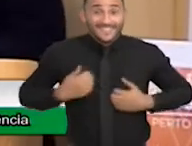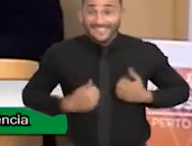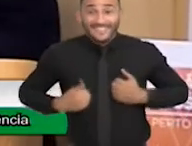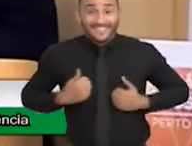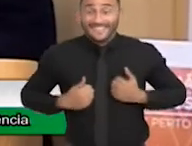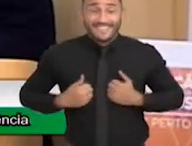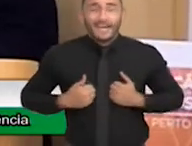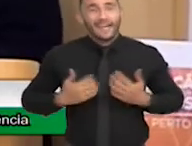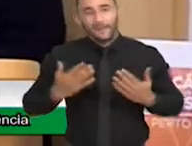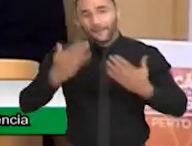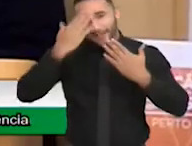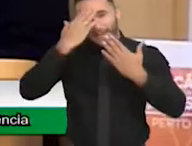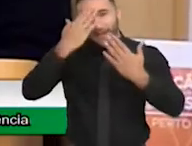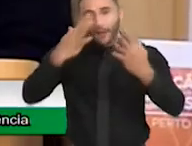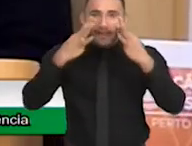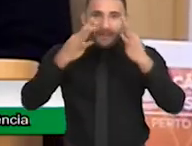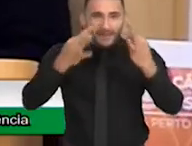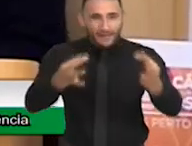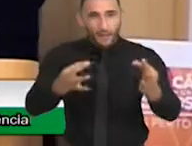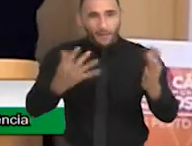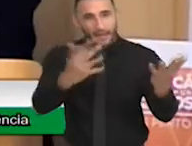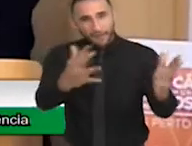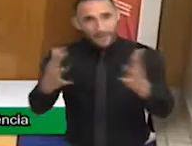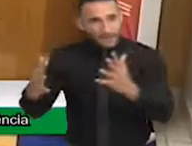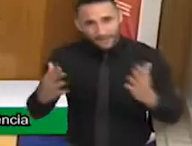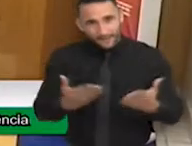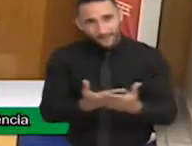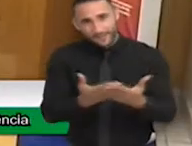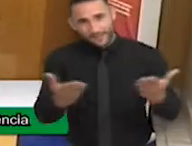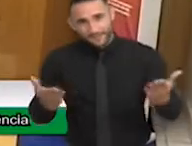agradeço a atenção de todos. Parabéns para vocês.